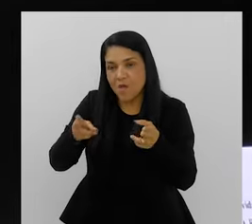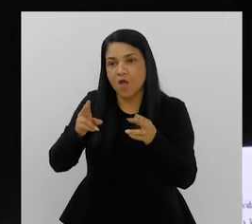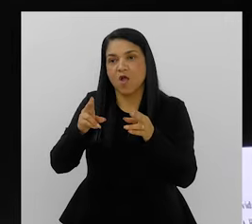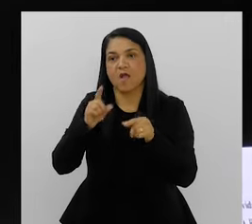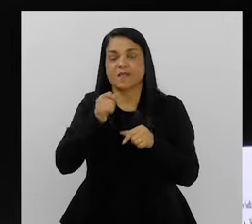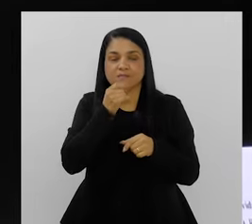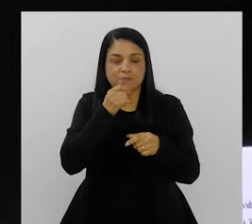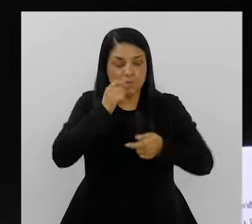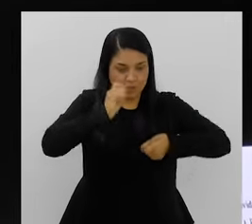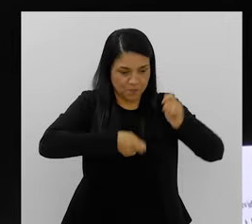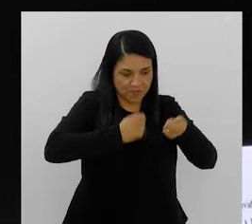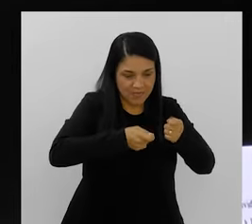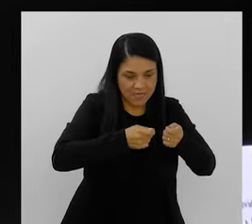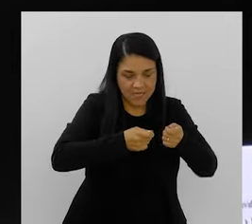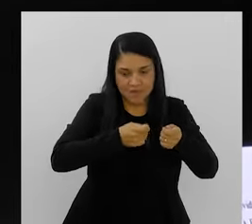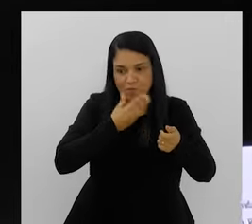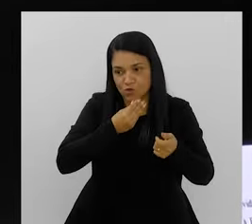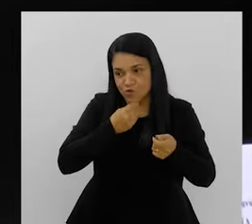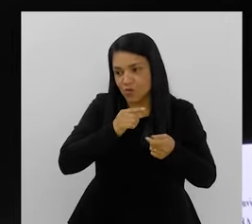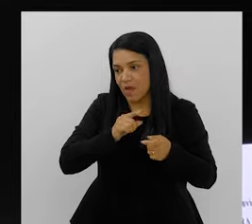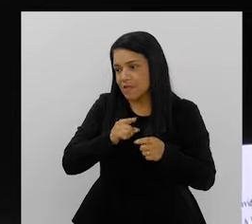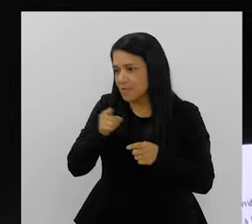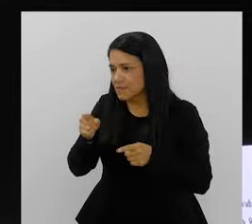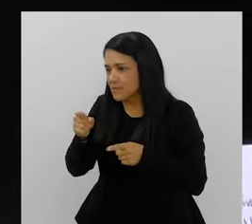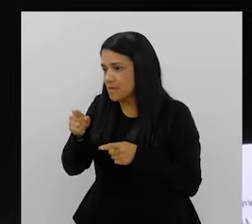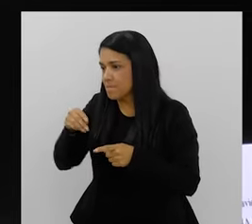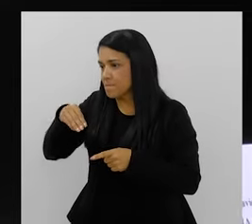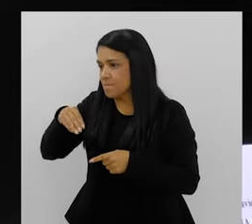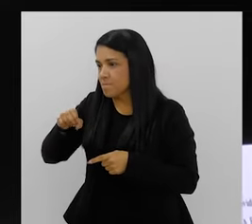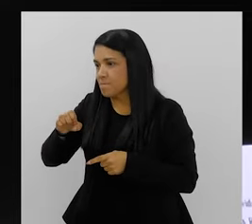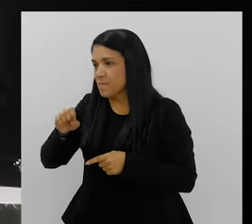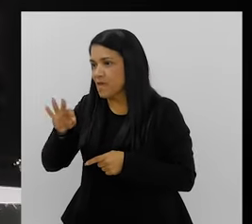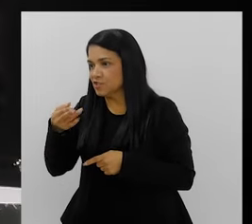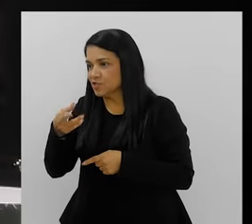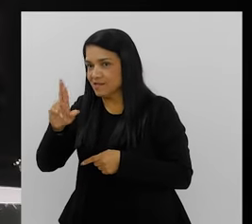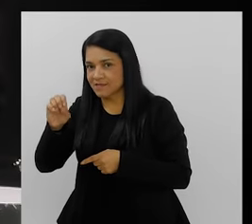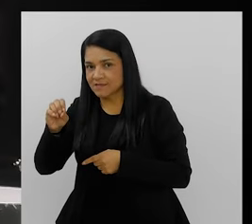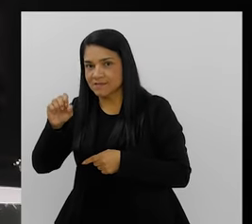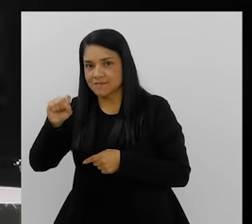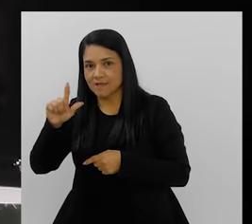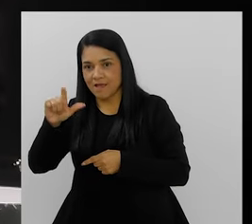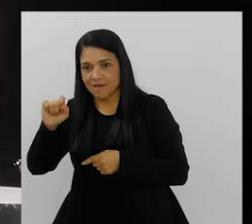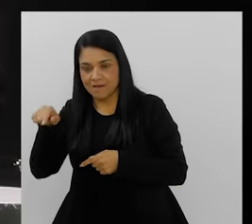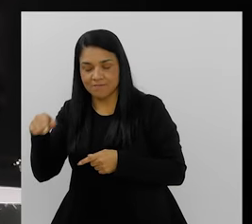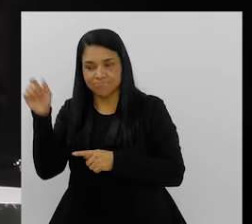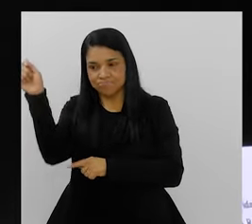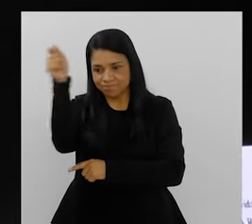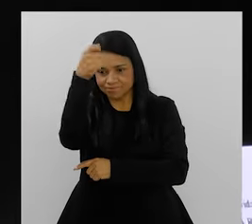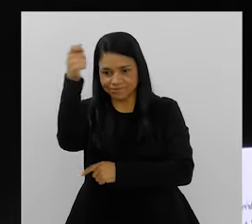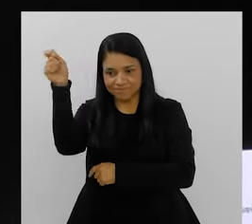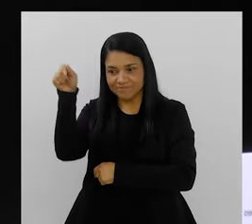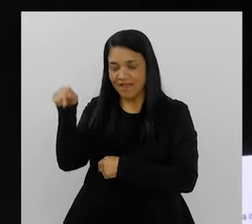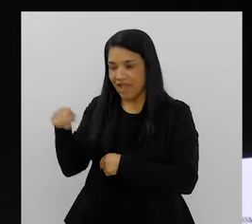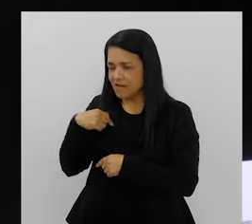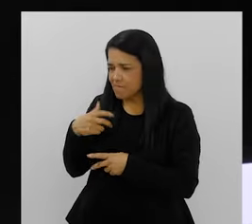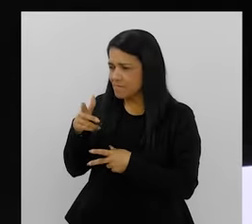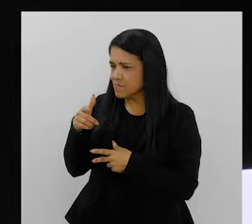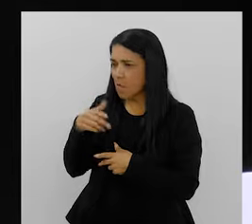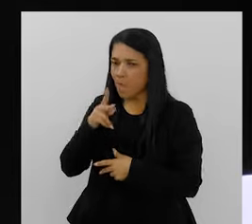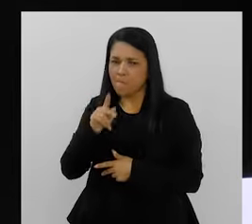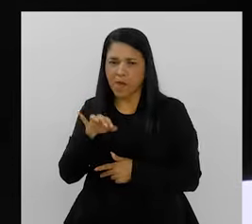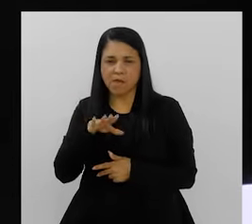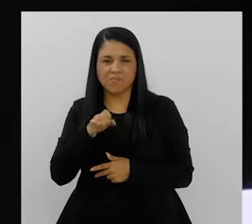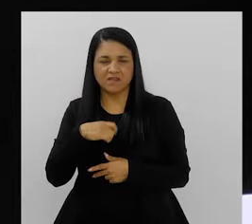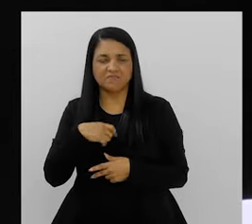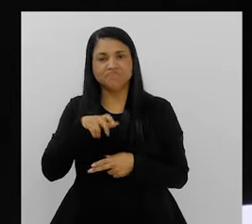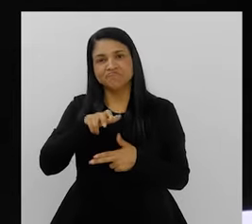porque, por exemplo, o menino não estava na bateria, daqui a pouco ele queria ser mestre-sala, porque ele estava observando. Só que os pais ficavam ociosos, né?